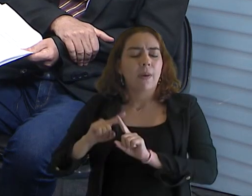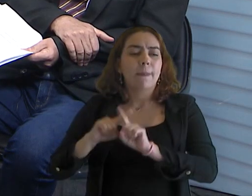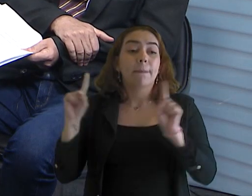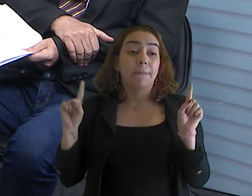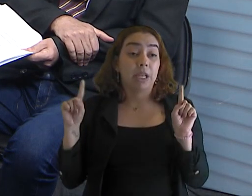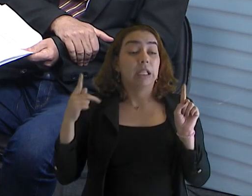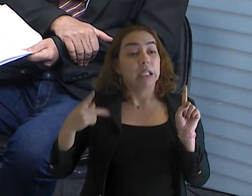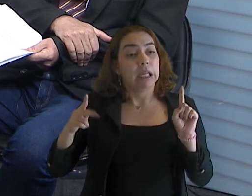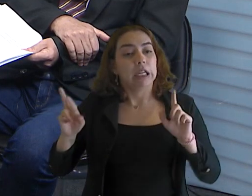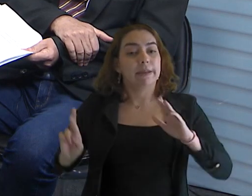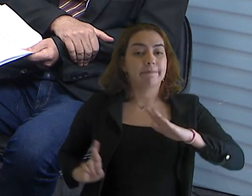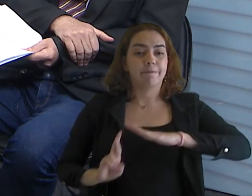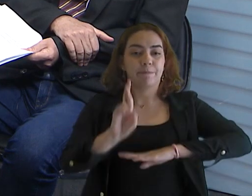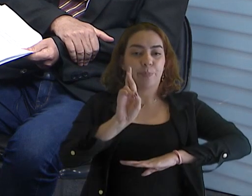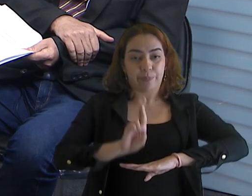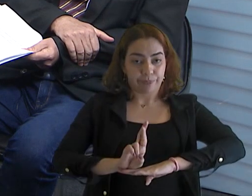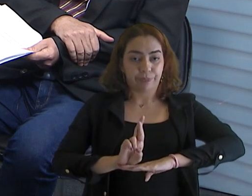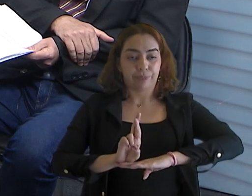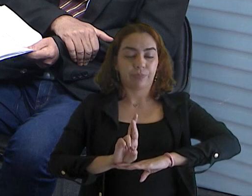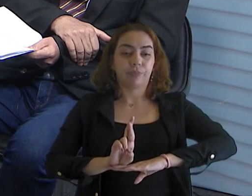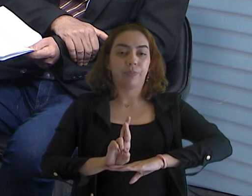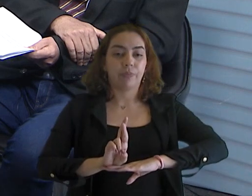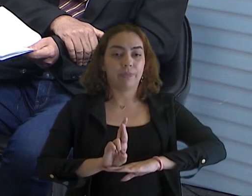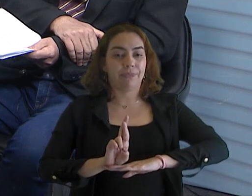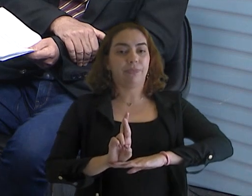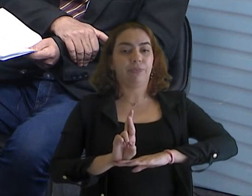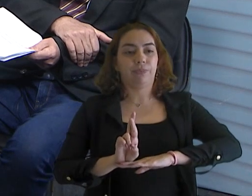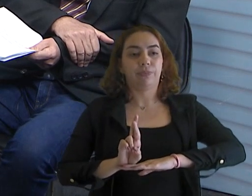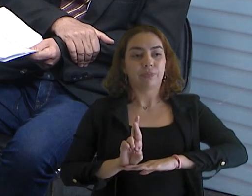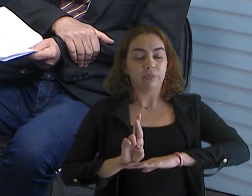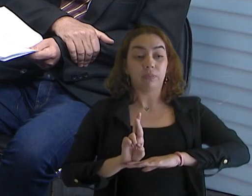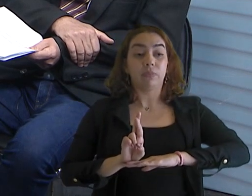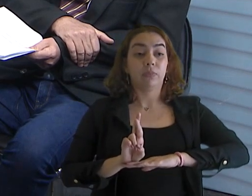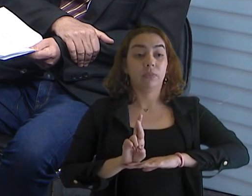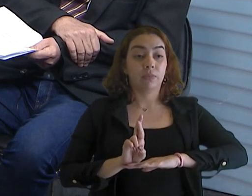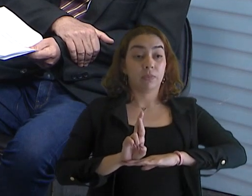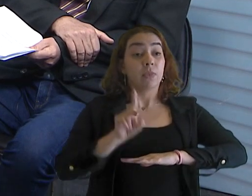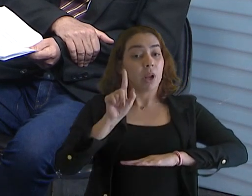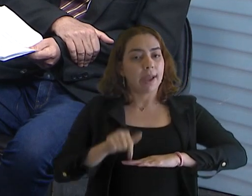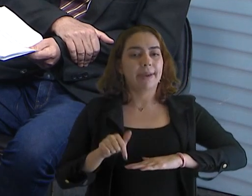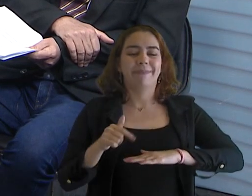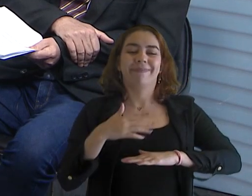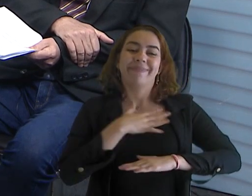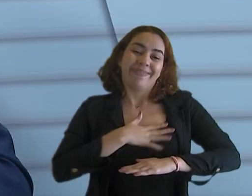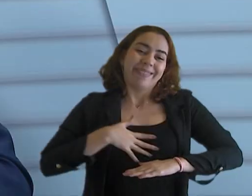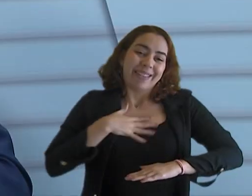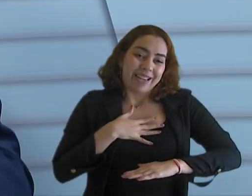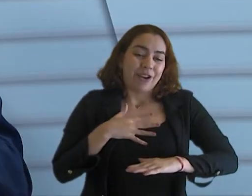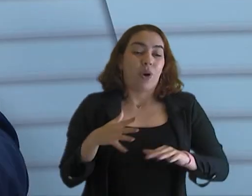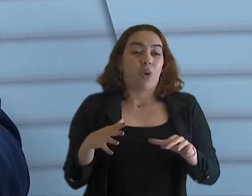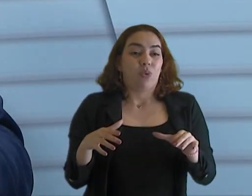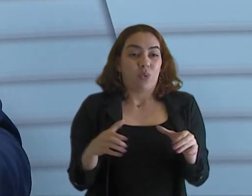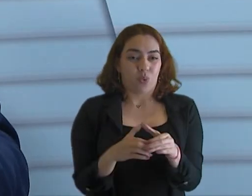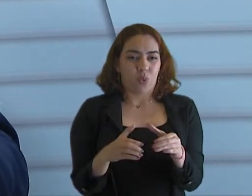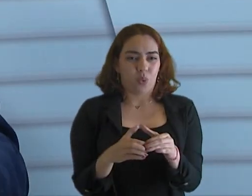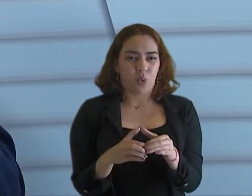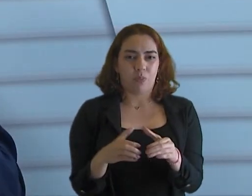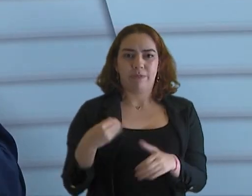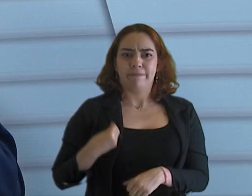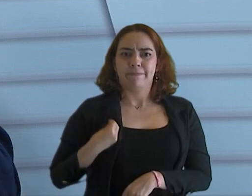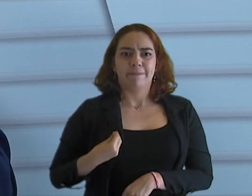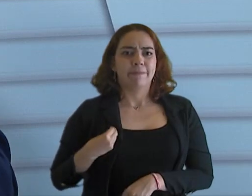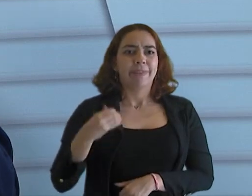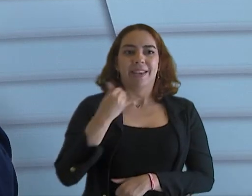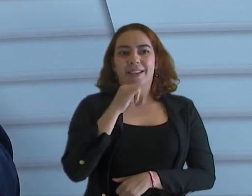à frente. E, assim, é um setor do tribunal pelo qual eu tenho muito carinho. É um setor que é bastante vivo no tribunal,